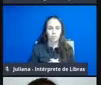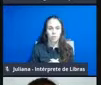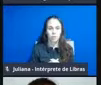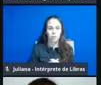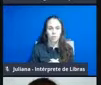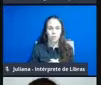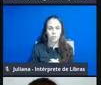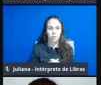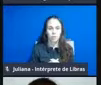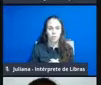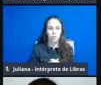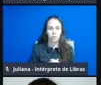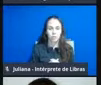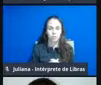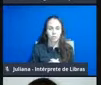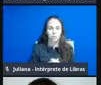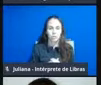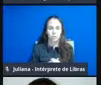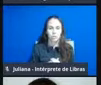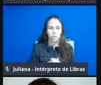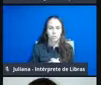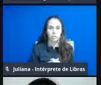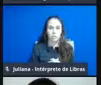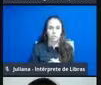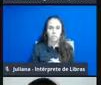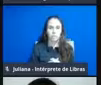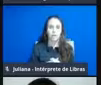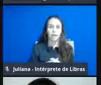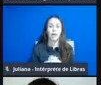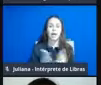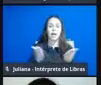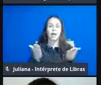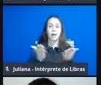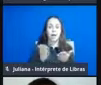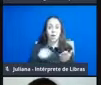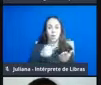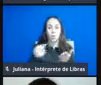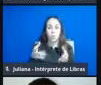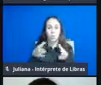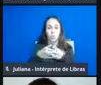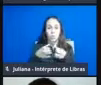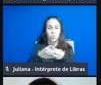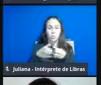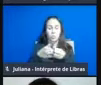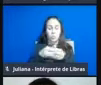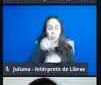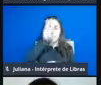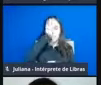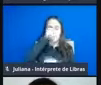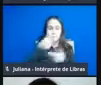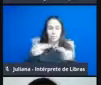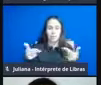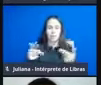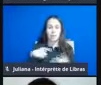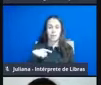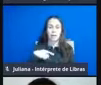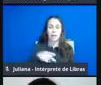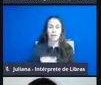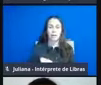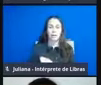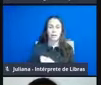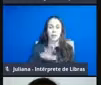Pode passar pra mim, Andréia? Bom, um outro grupo, né, de insetos é a ordem